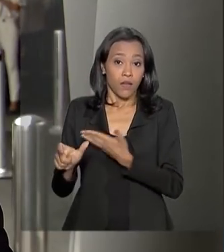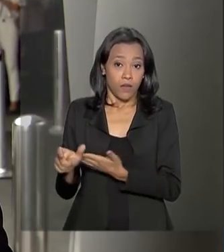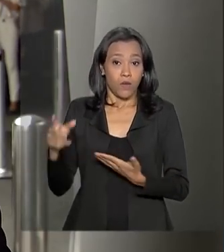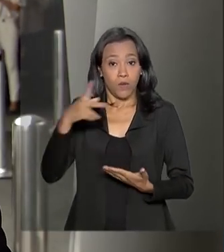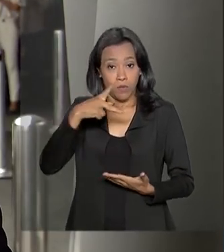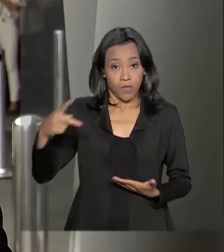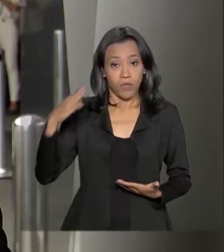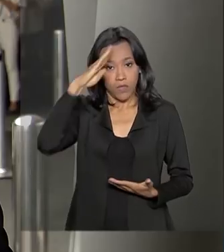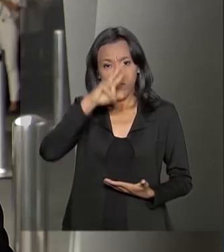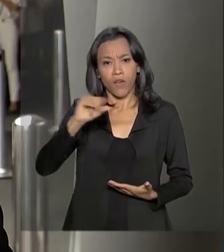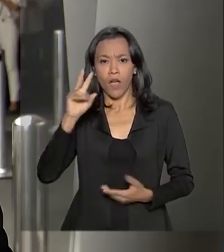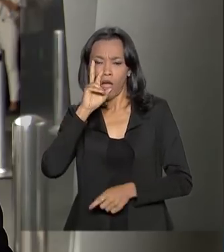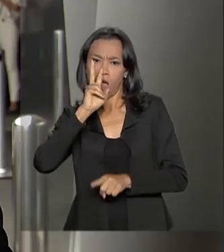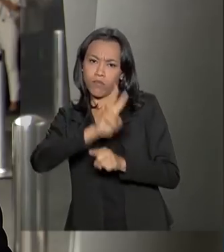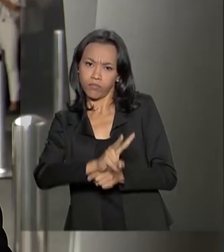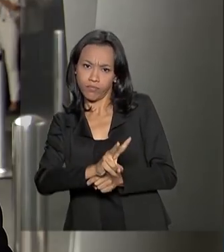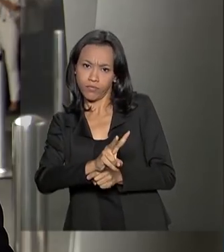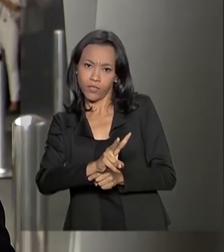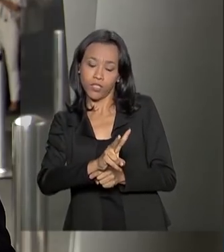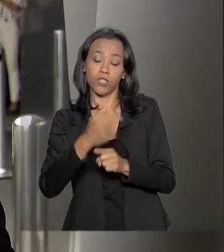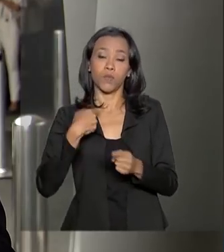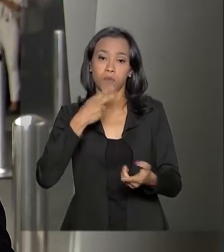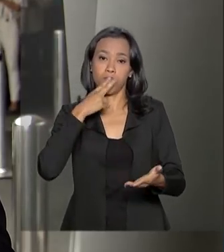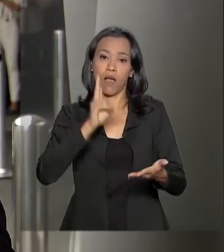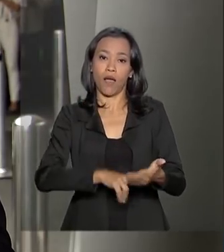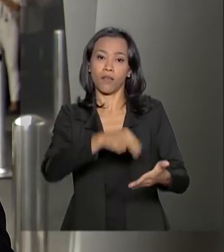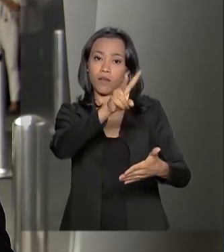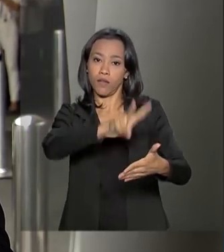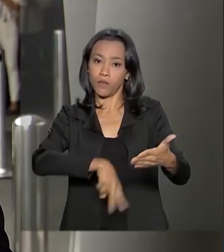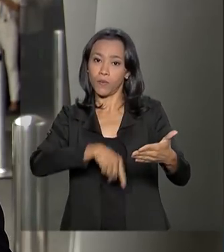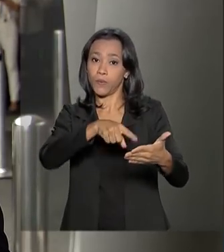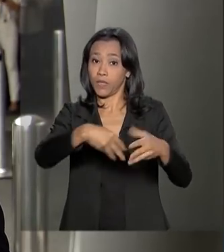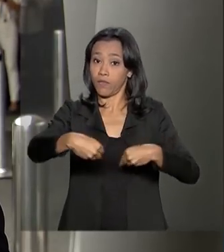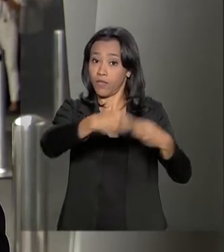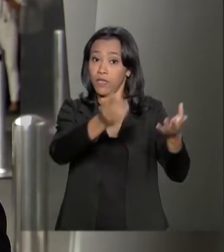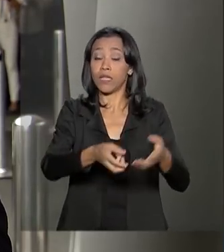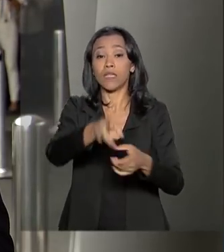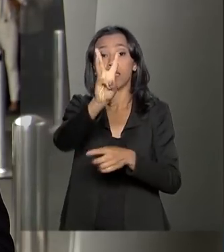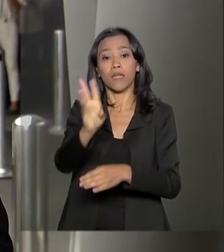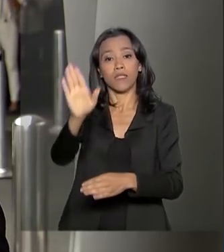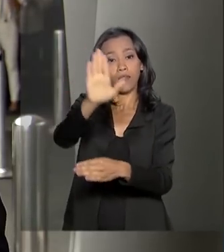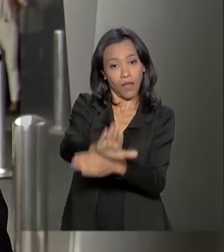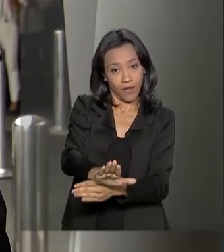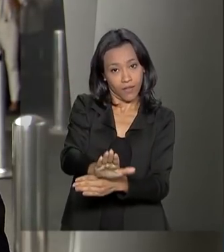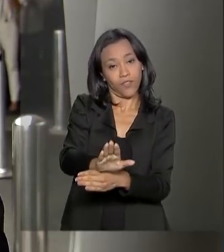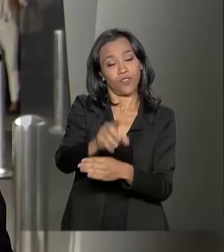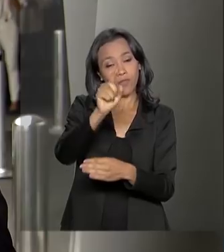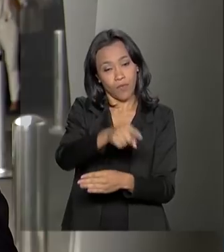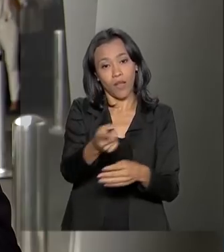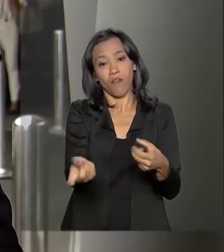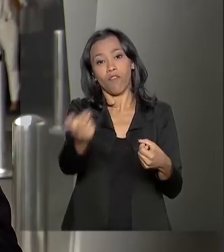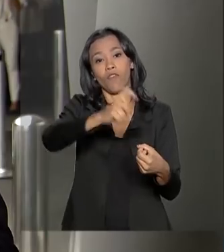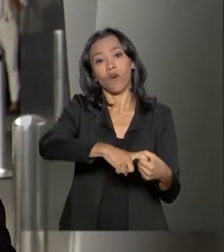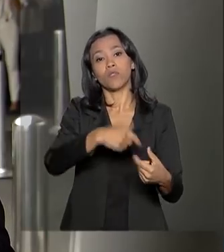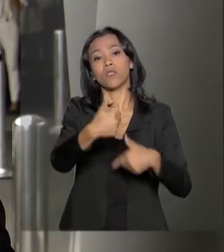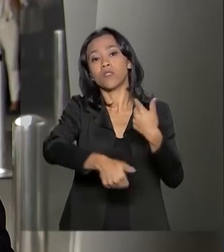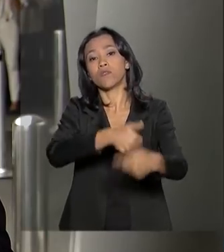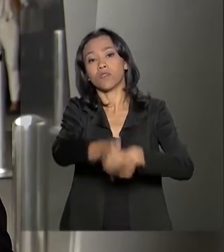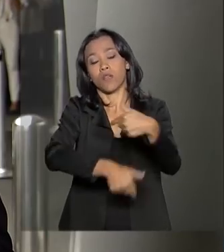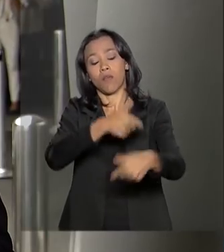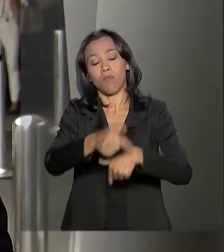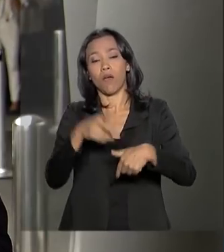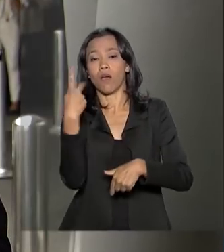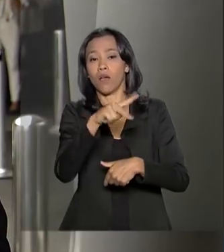a leitura da carta que enviou ao Congresso Nacional, que deve acontecer por volta de três da tarde na retomada das atividades